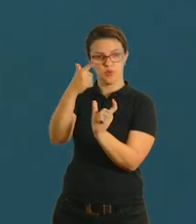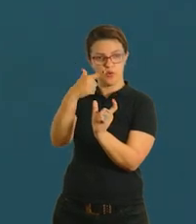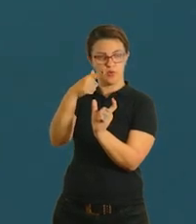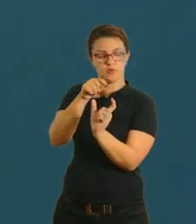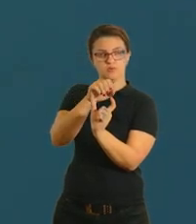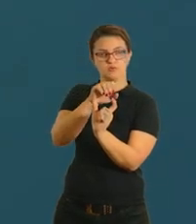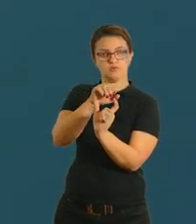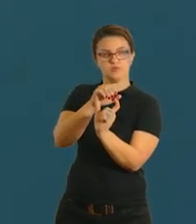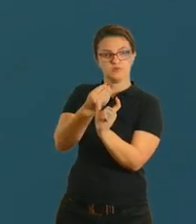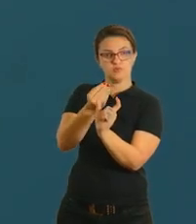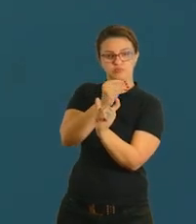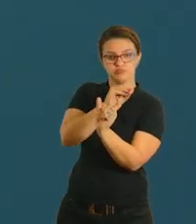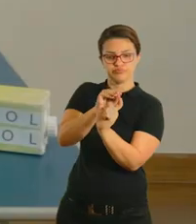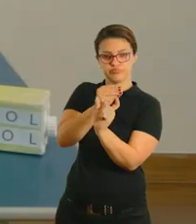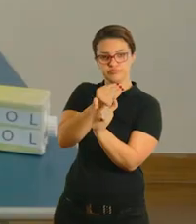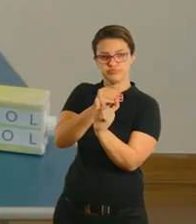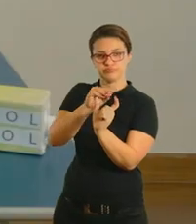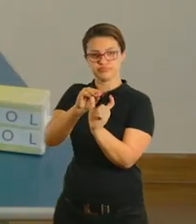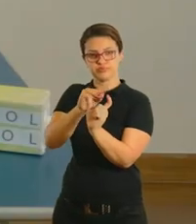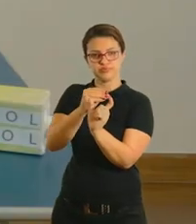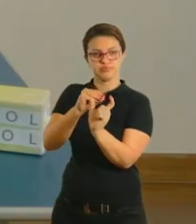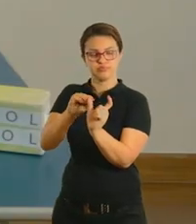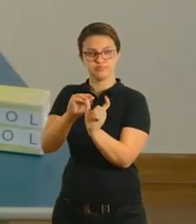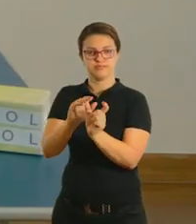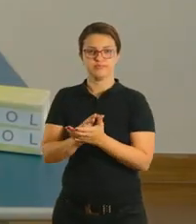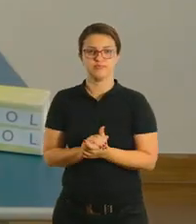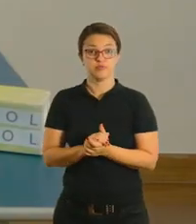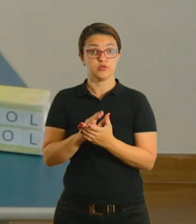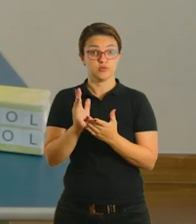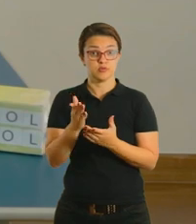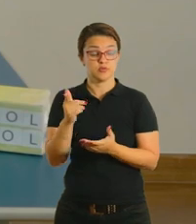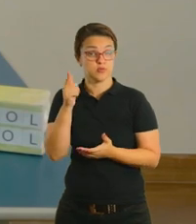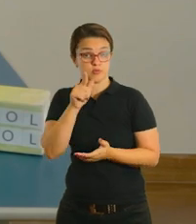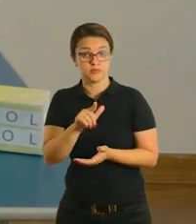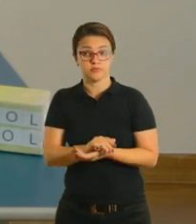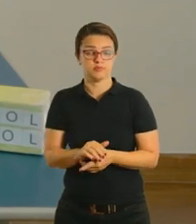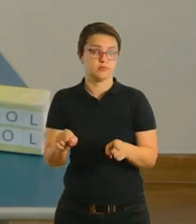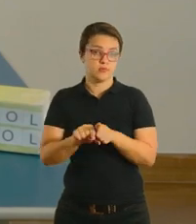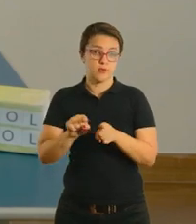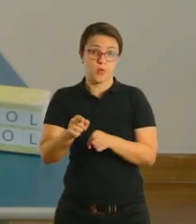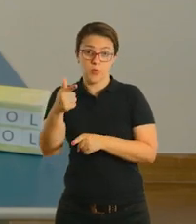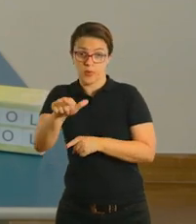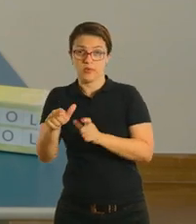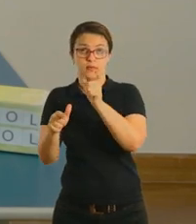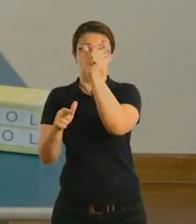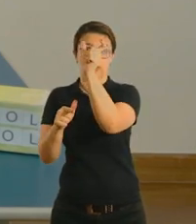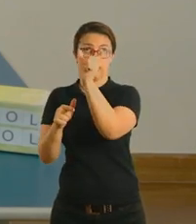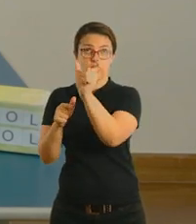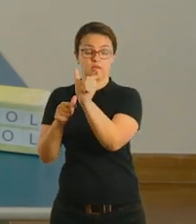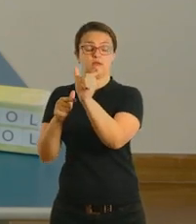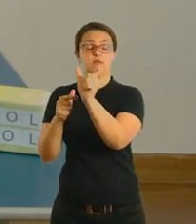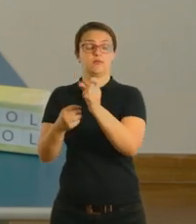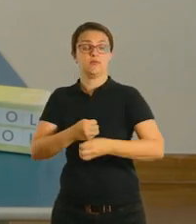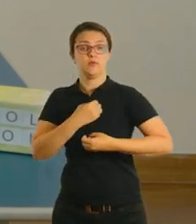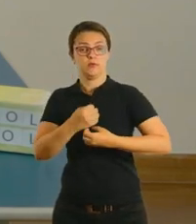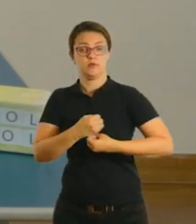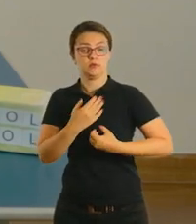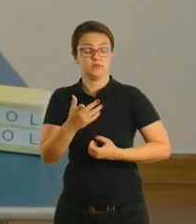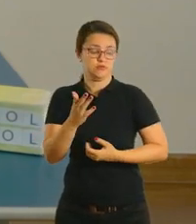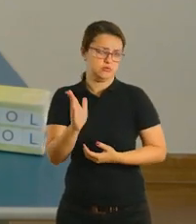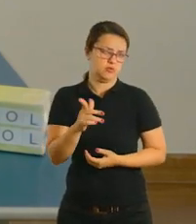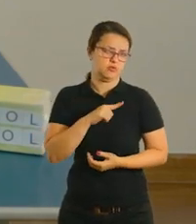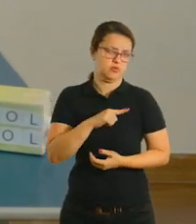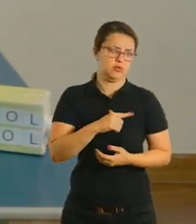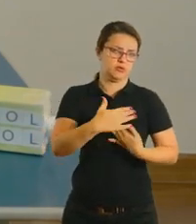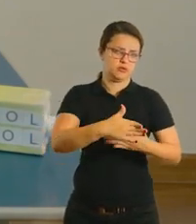Pronto, você formou a palavra. Você pode explorar outras palavras do texto, né? Do poema. Já que você tem a caixinha,